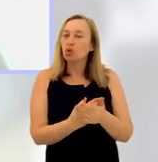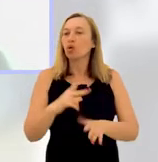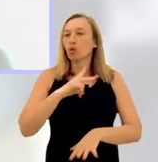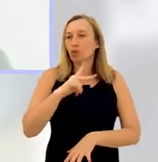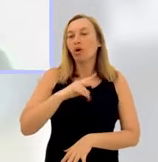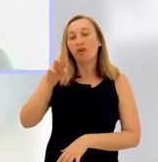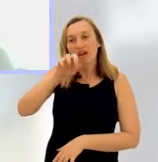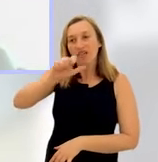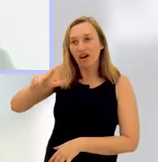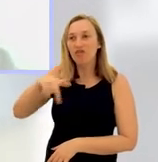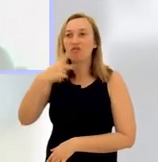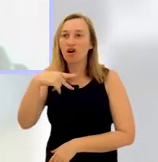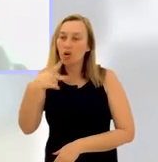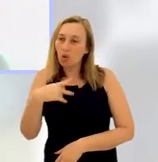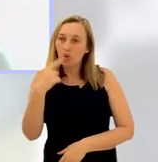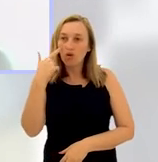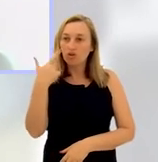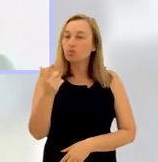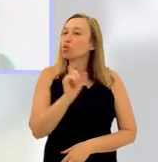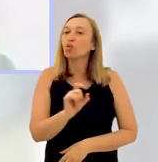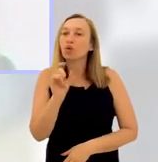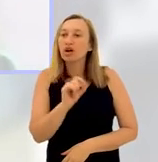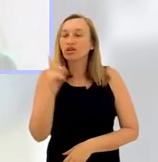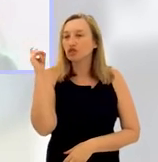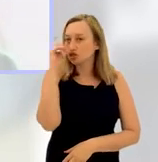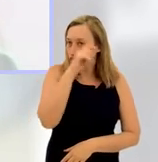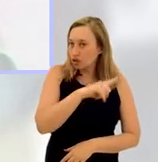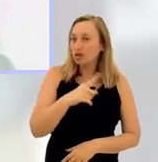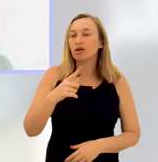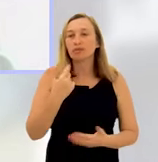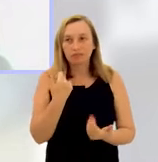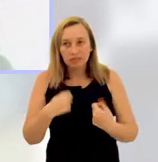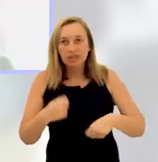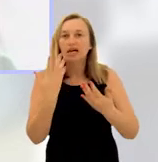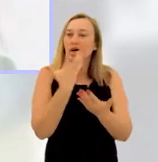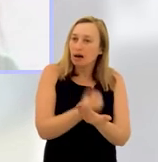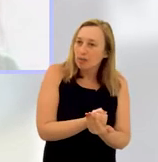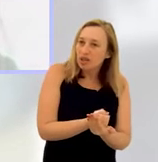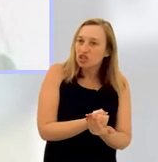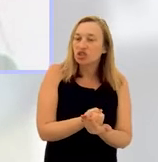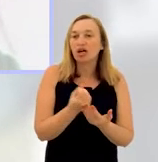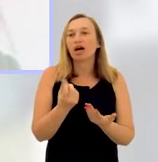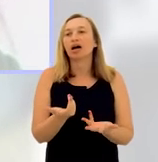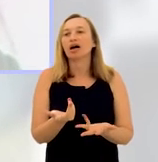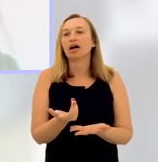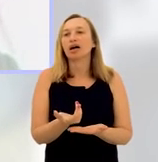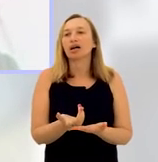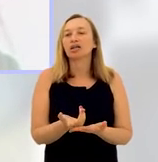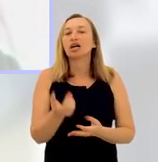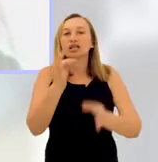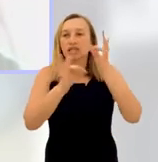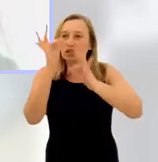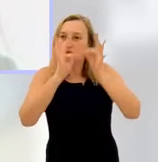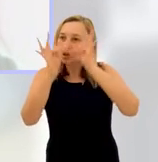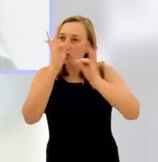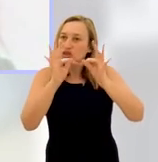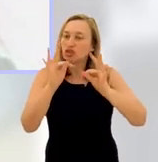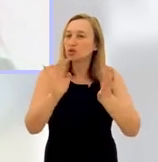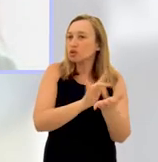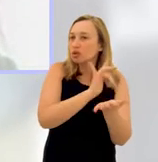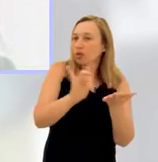marketing, como o próprio Rafael comentou, foi visto que isso era uma dificuldade, ela ter que baixar, tanto do ponto de vista da